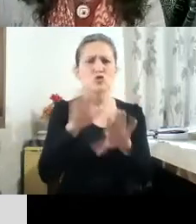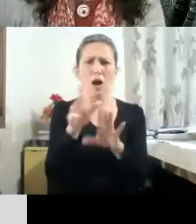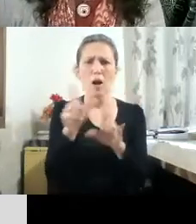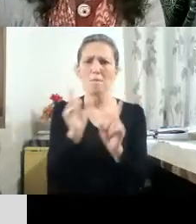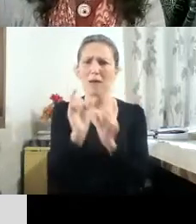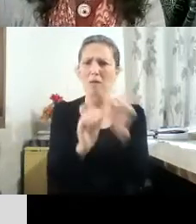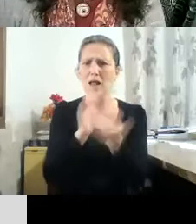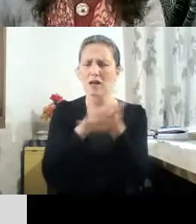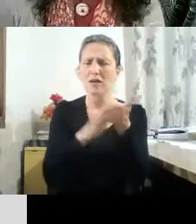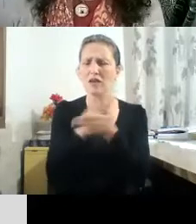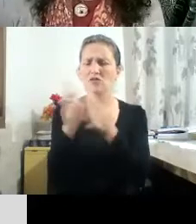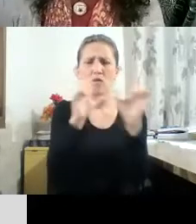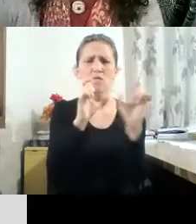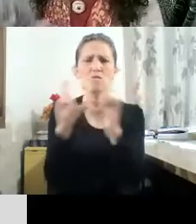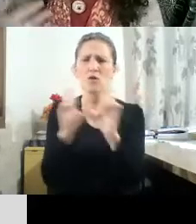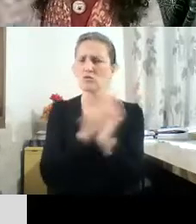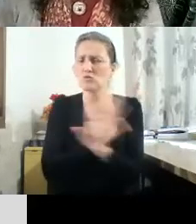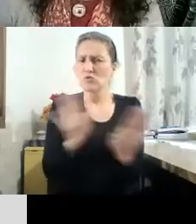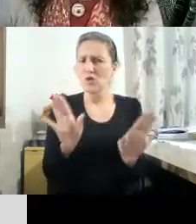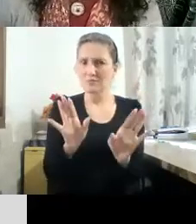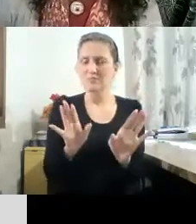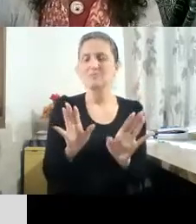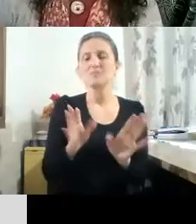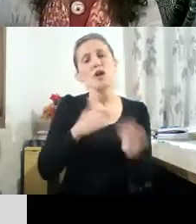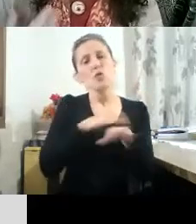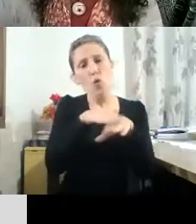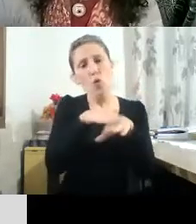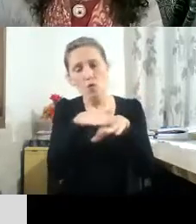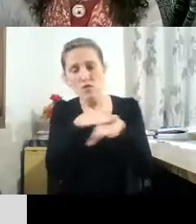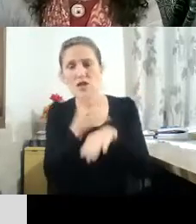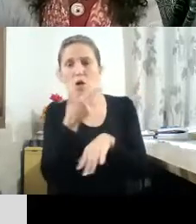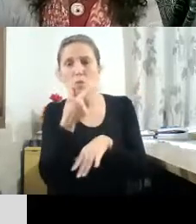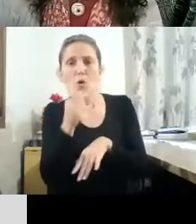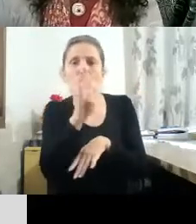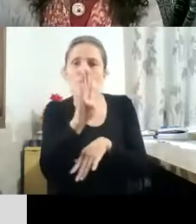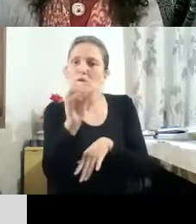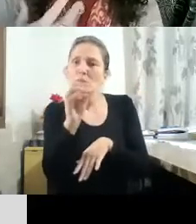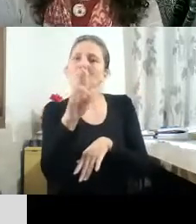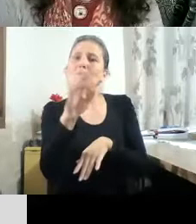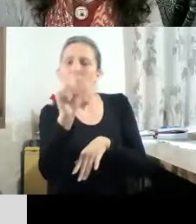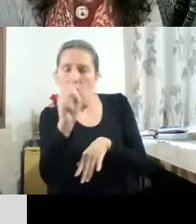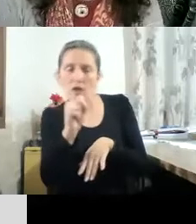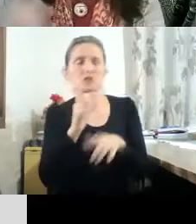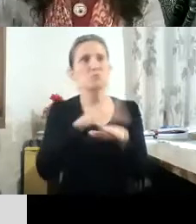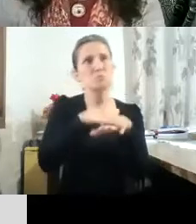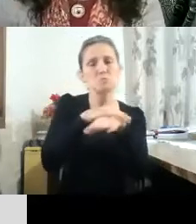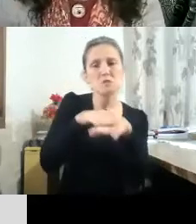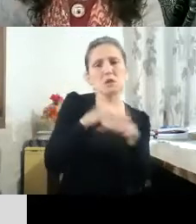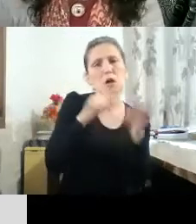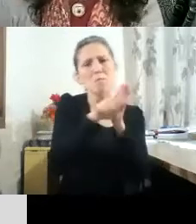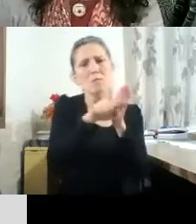disso, comentamos com Boris, conversamos com ele, fizemos uma entrevista, pesquisamos por aqui,